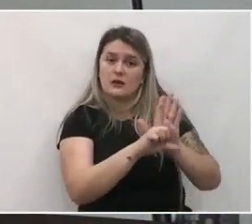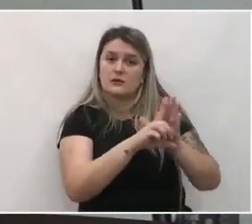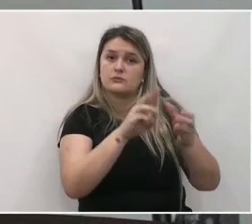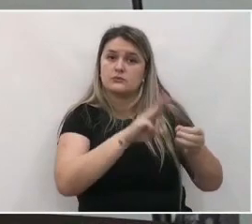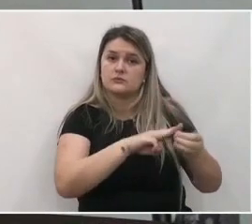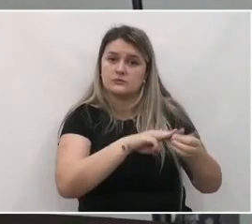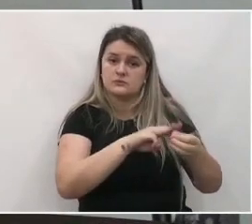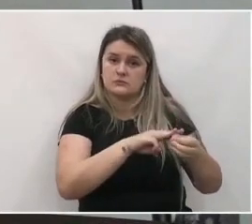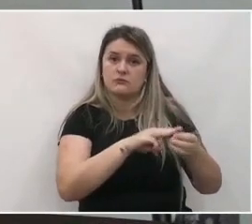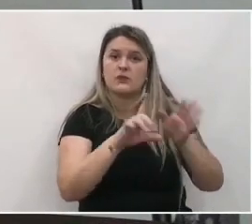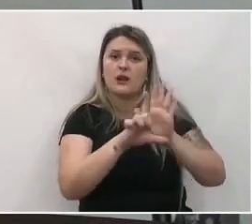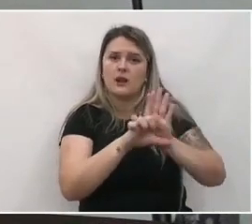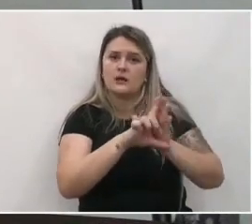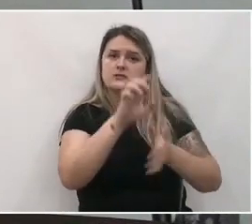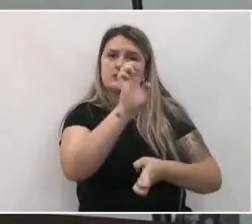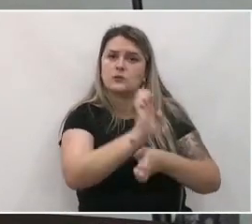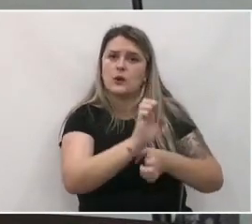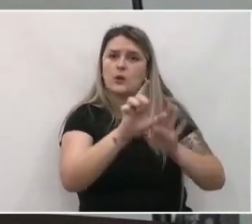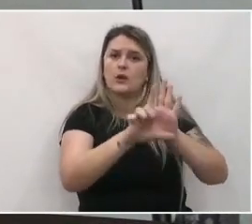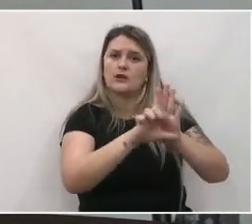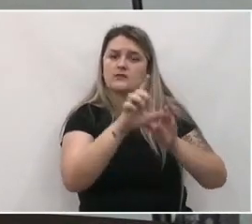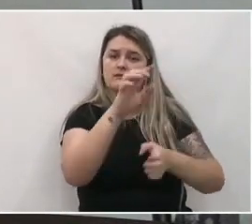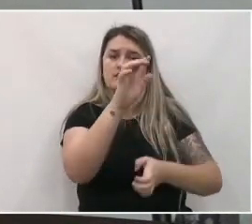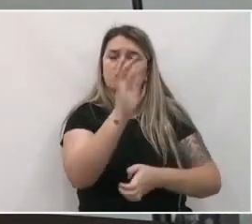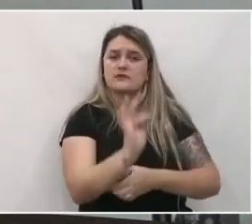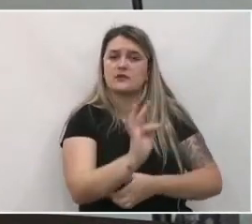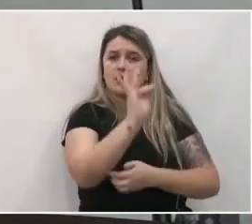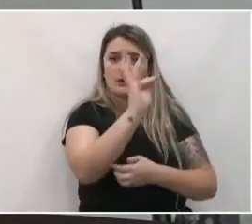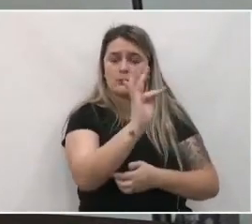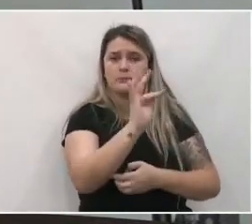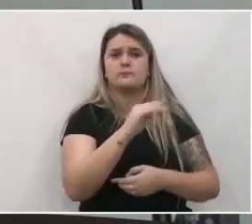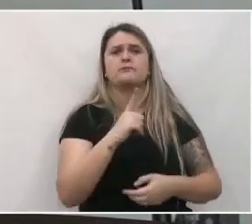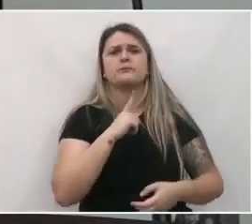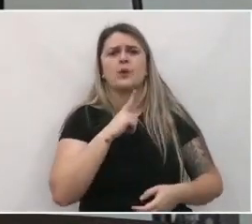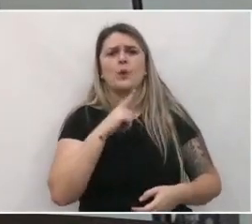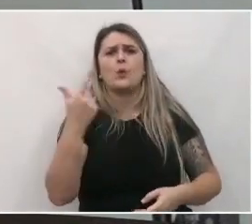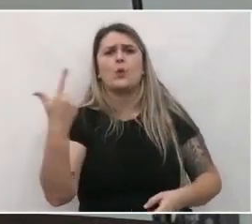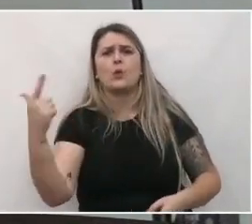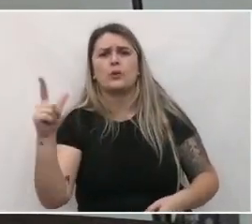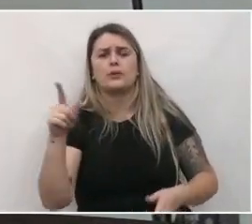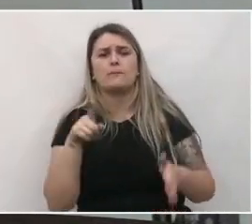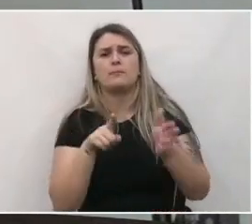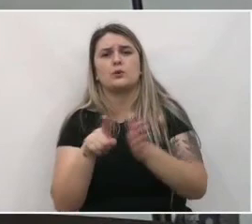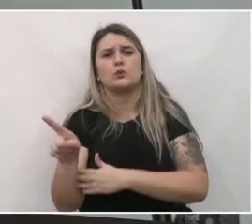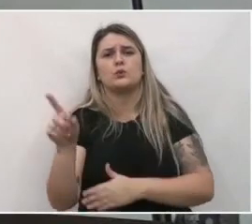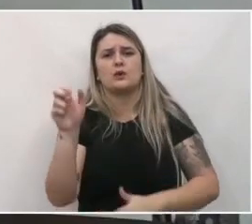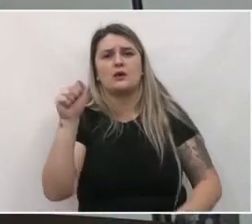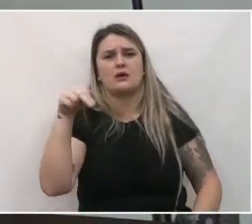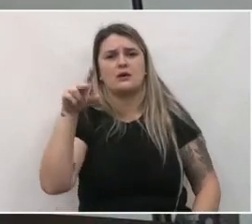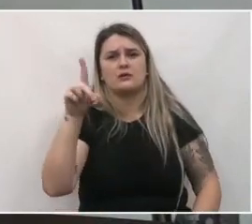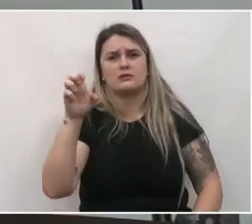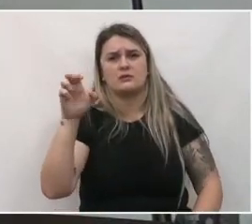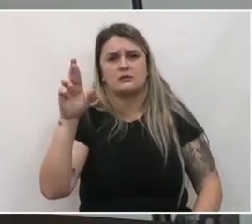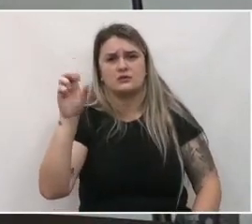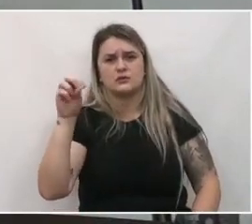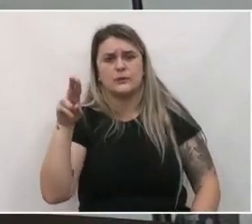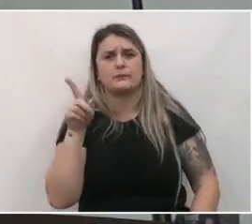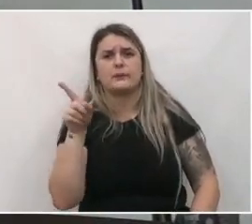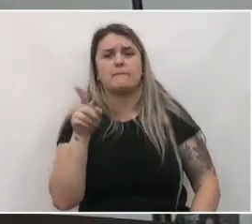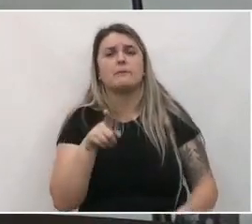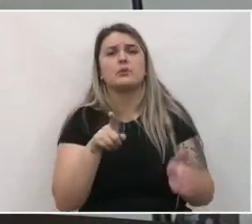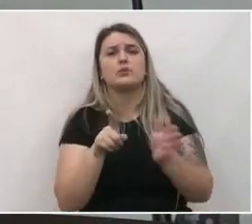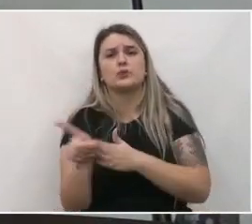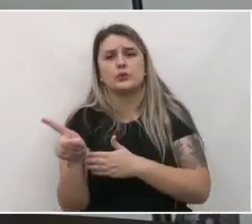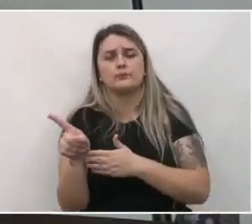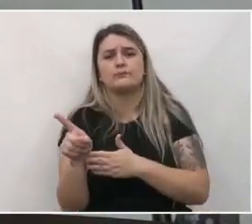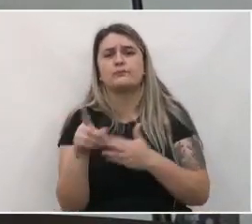vigente às leis estaduais e federais. Teve um outro questionamento do Anderson, onde ele pergunta,